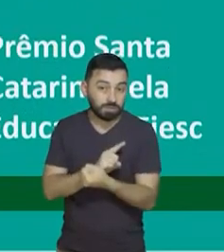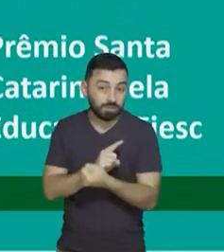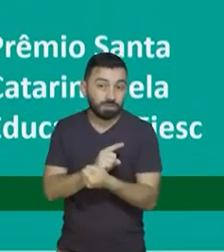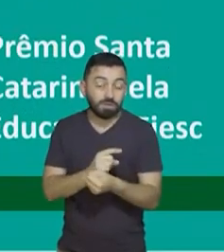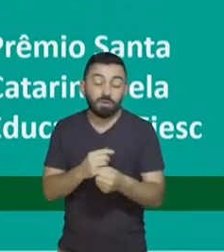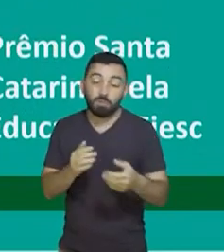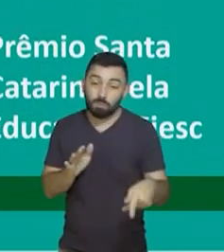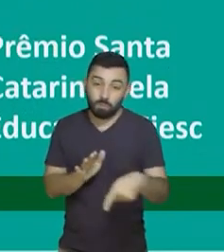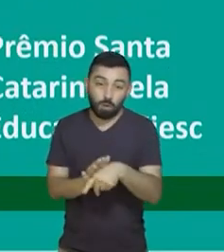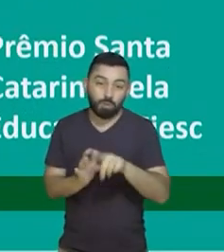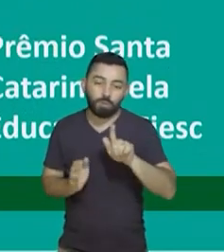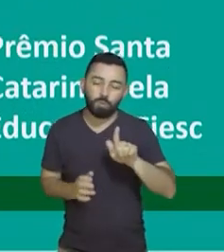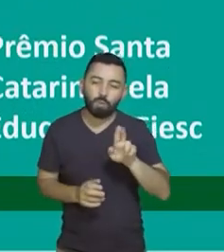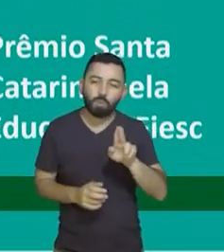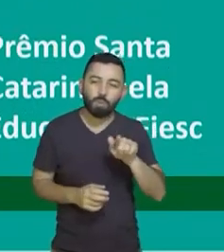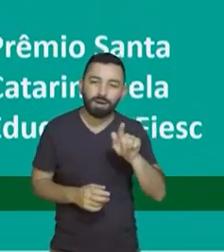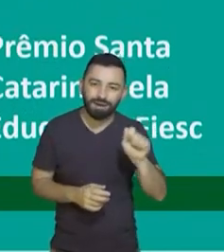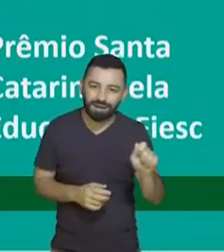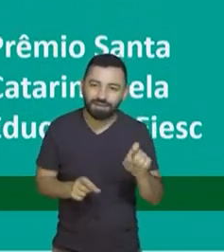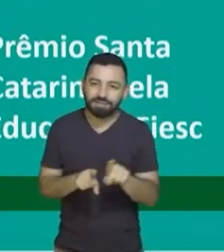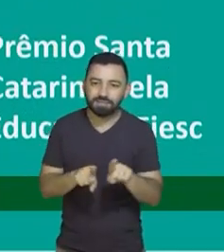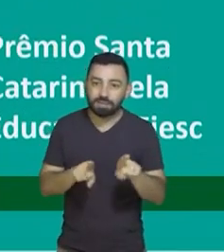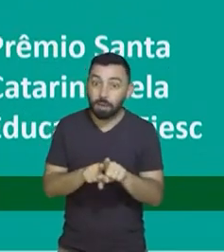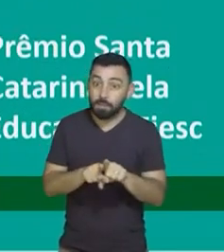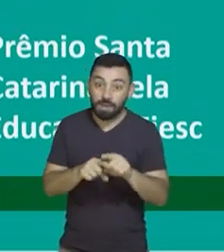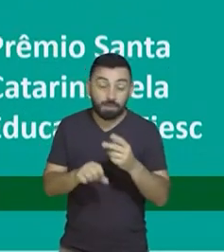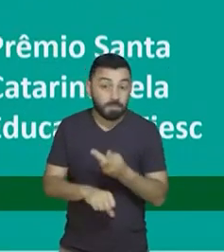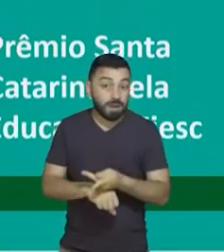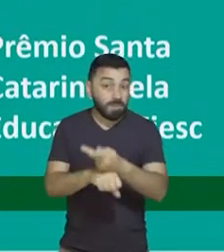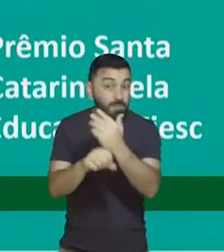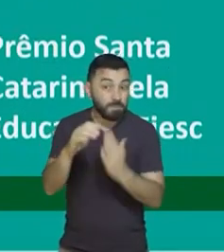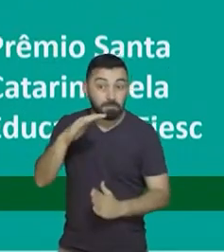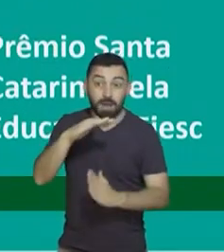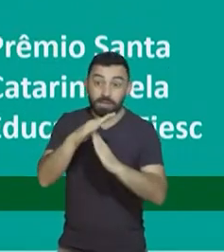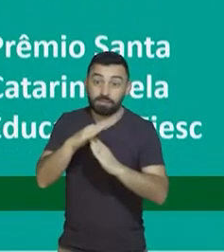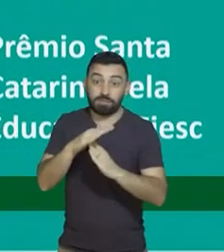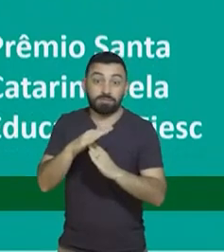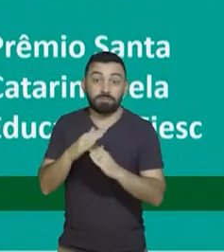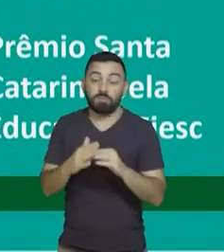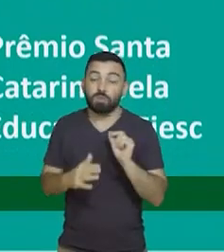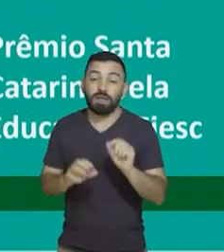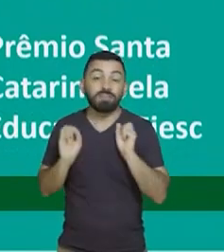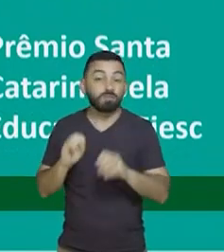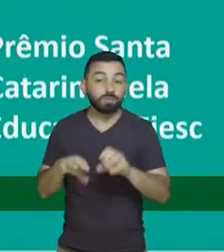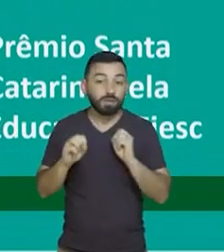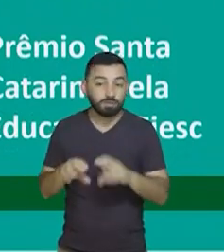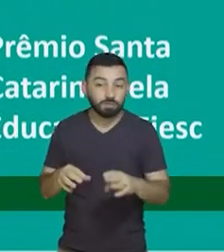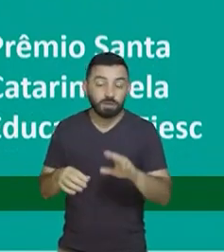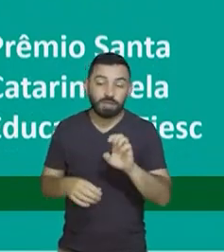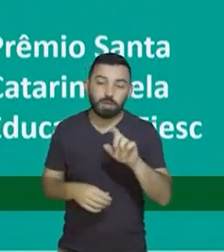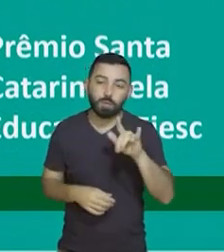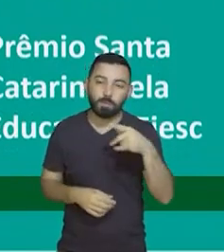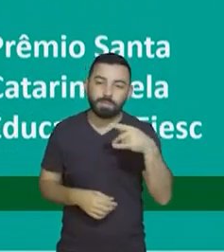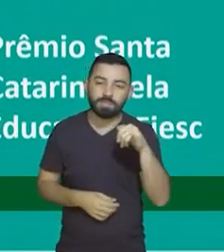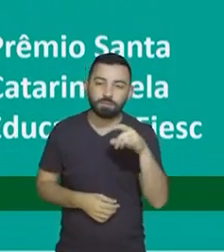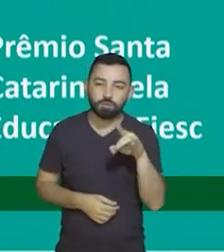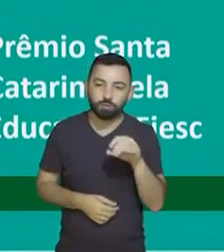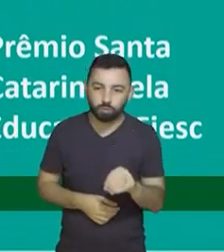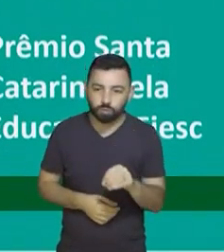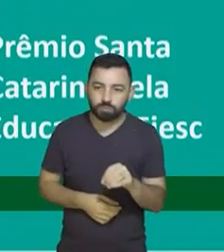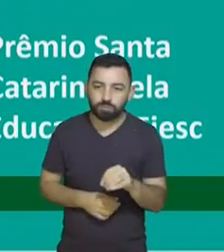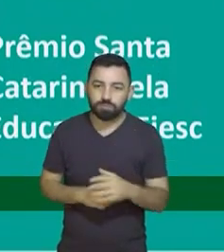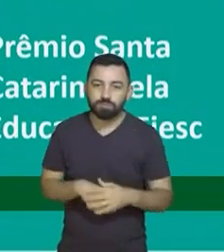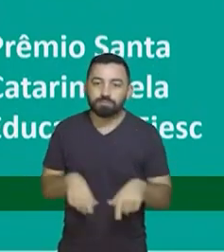Kitchener e o Prêmio Máximo da Educação, o Prêmio Educador Eupide Barbosa. Também o